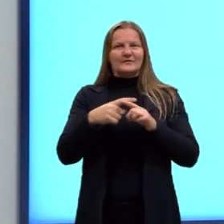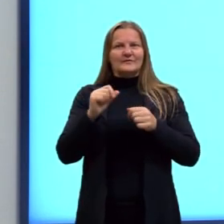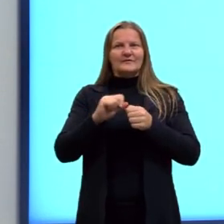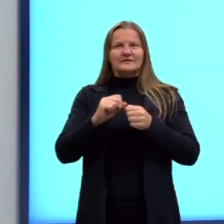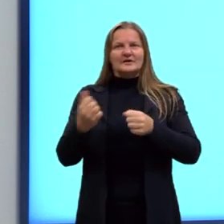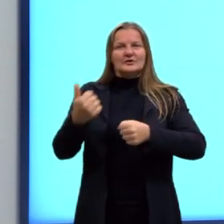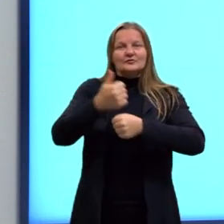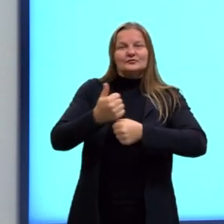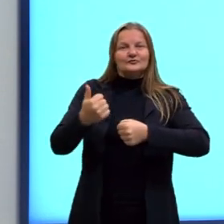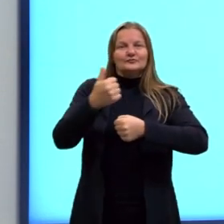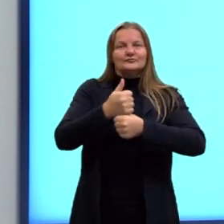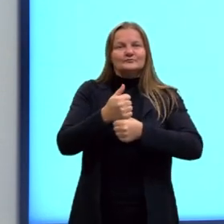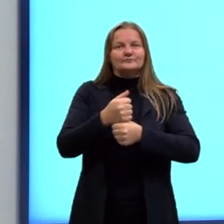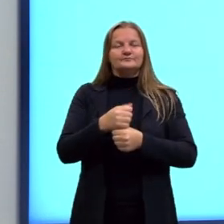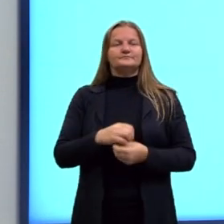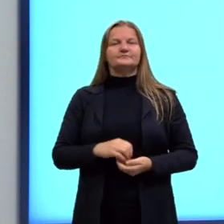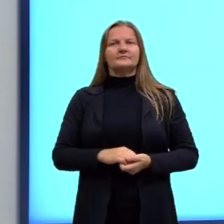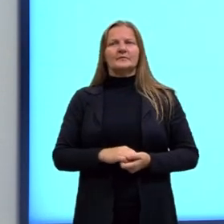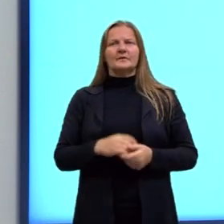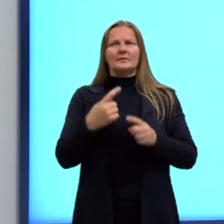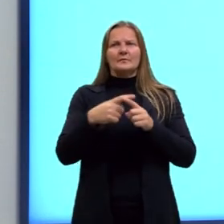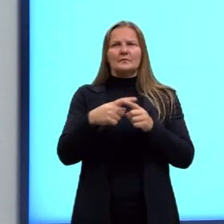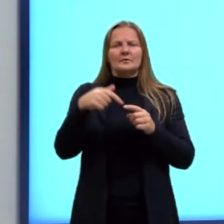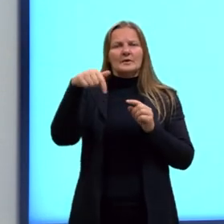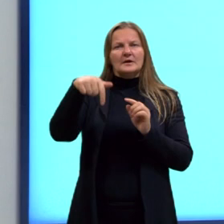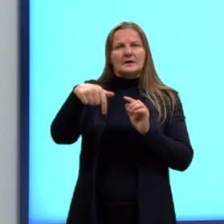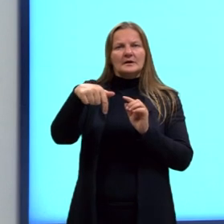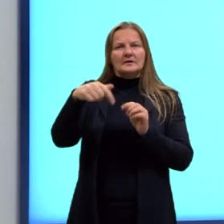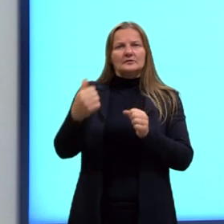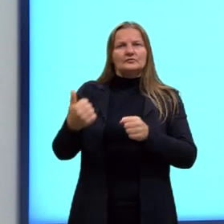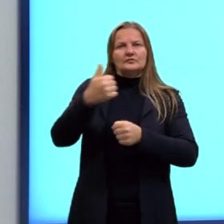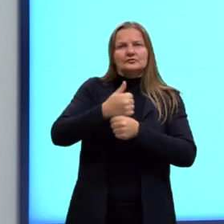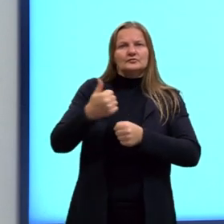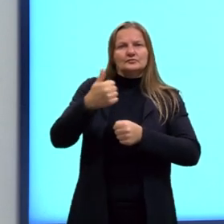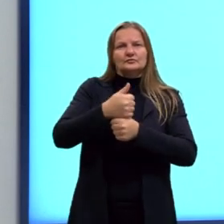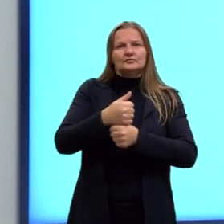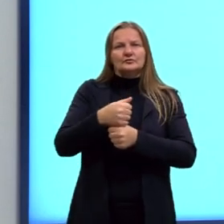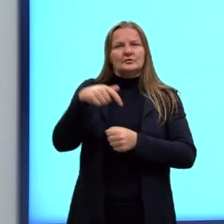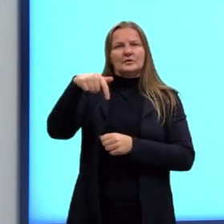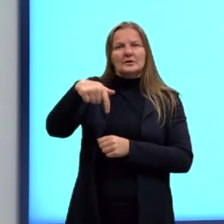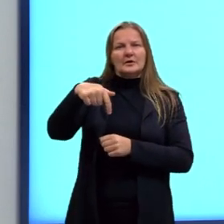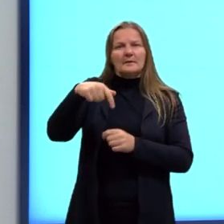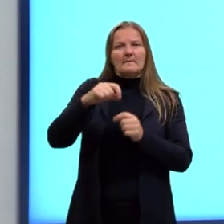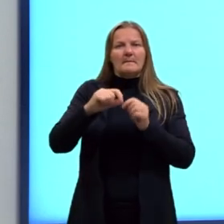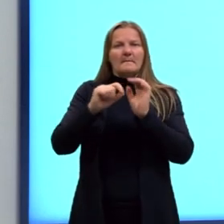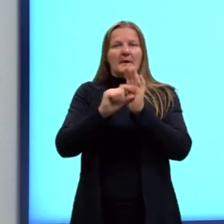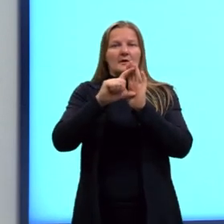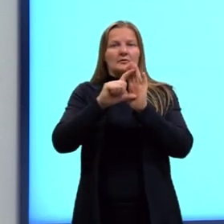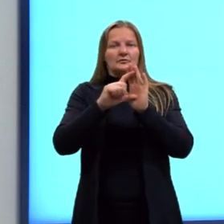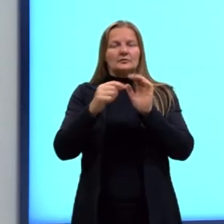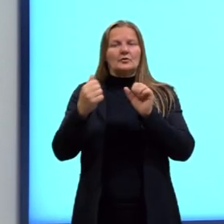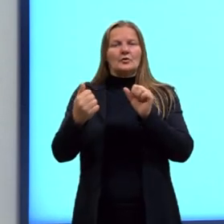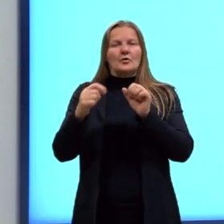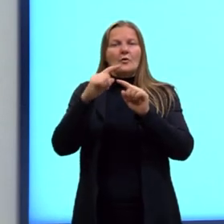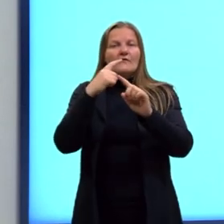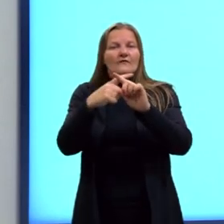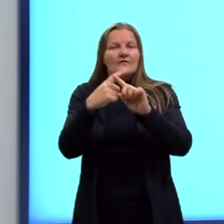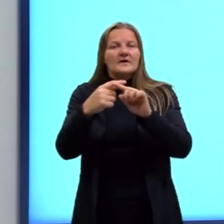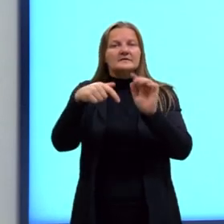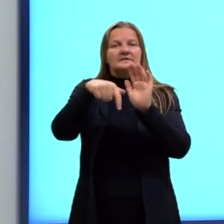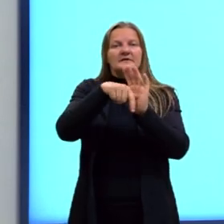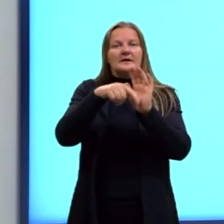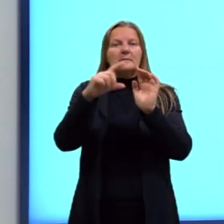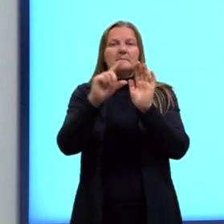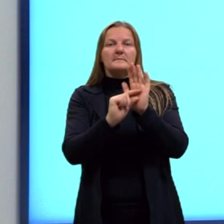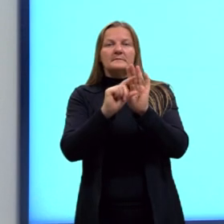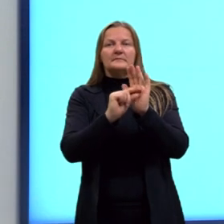trocar esse Q1 e esse Q2 por um Q maiúsculo, multiplicado por um Q minúsculo. E aí,